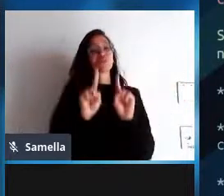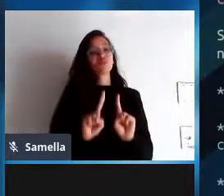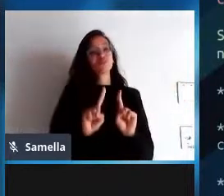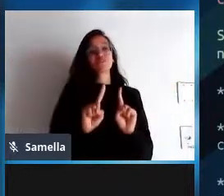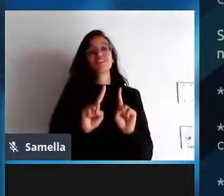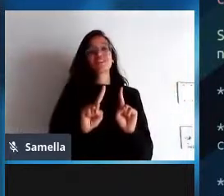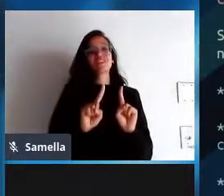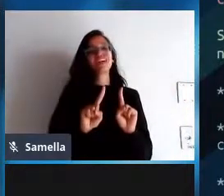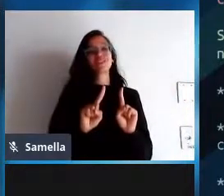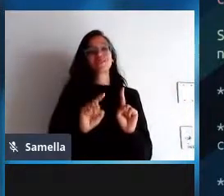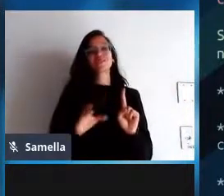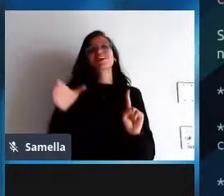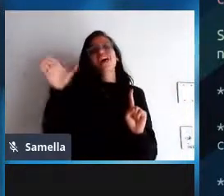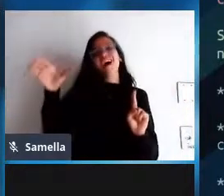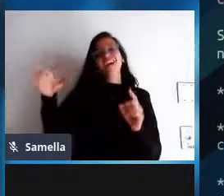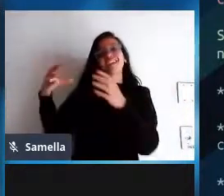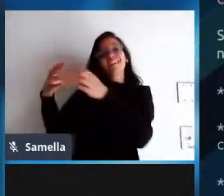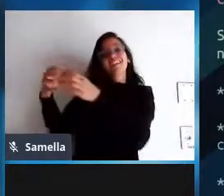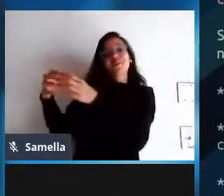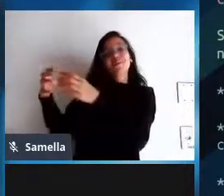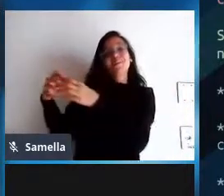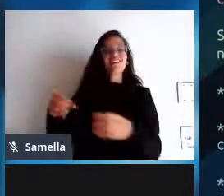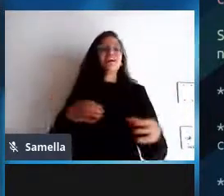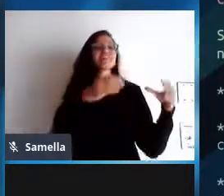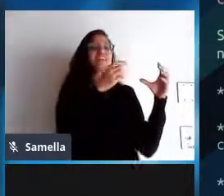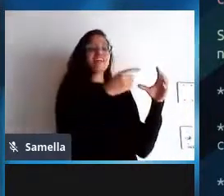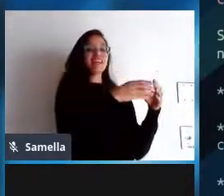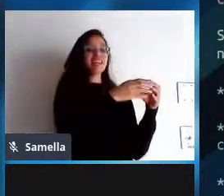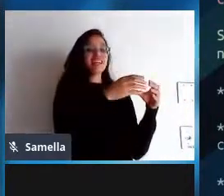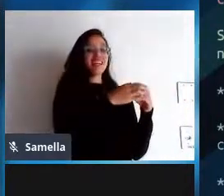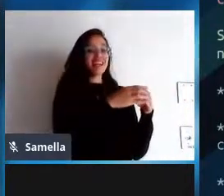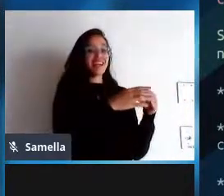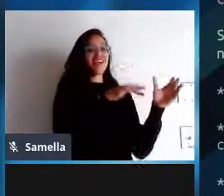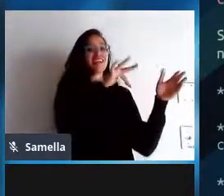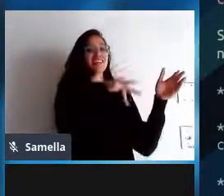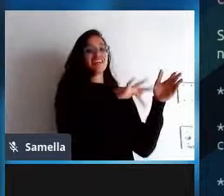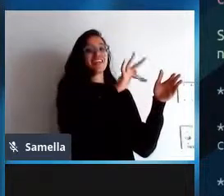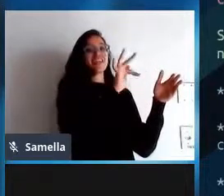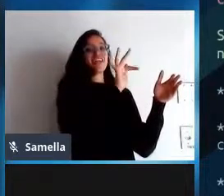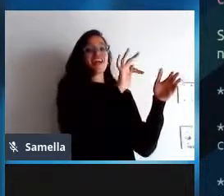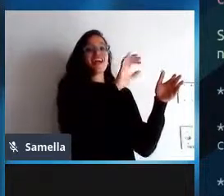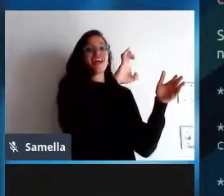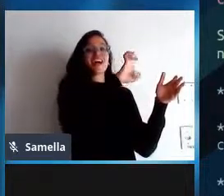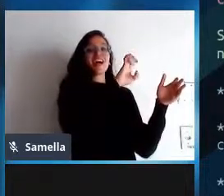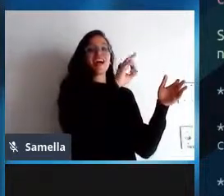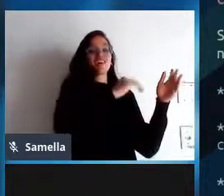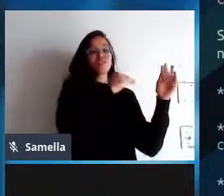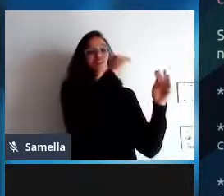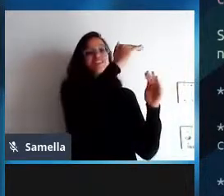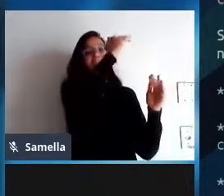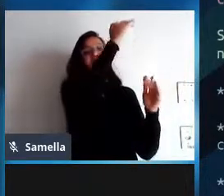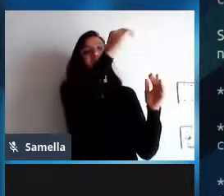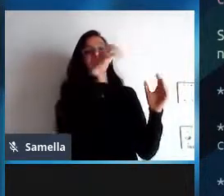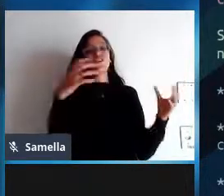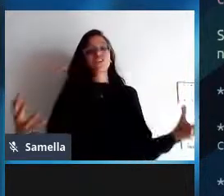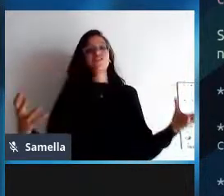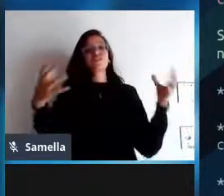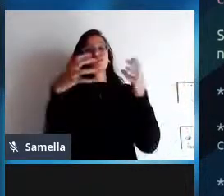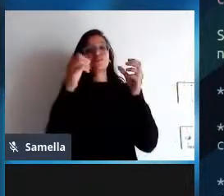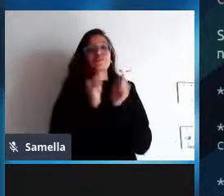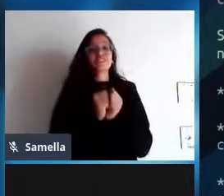da comunidade que surge em torno dela isso é algo que a comunidade de software livre tem que cobrar